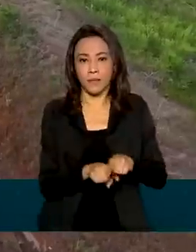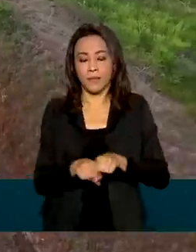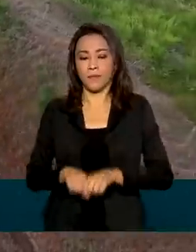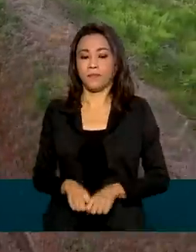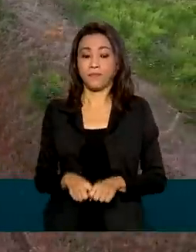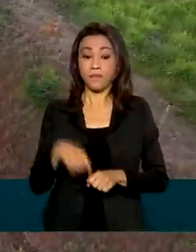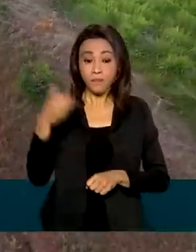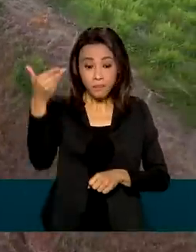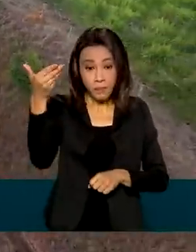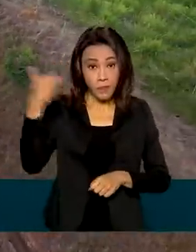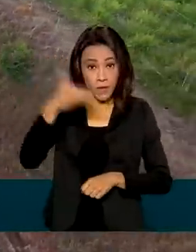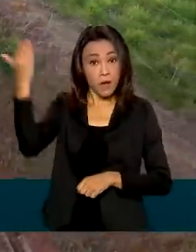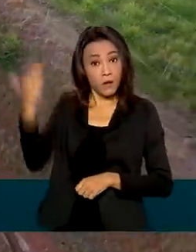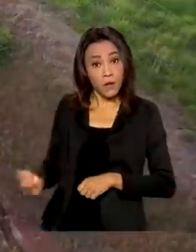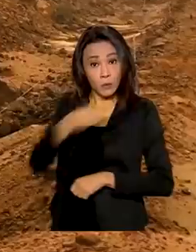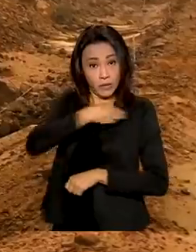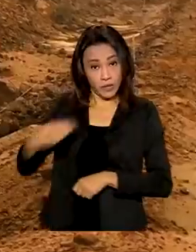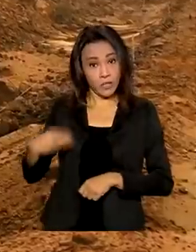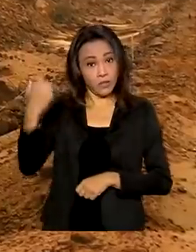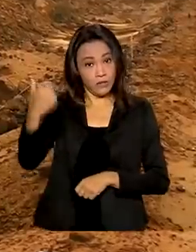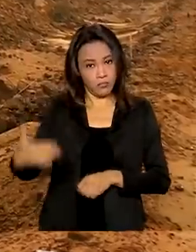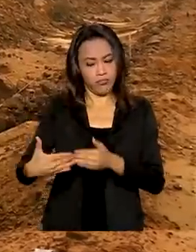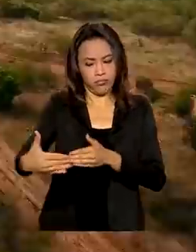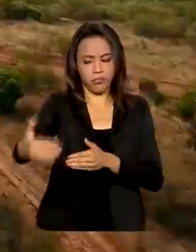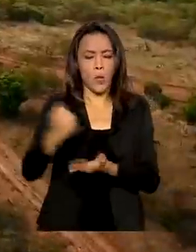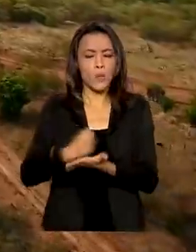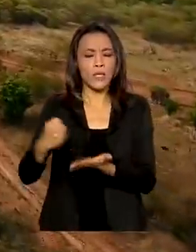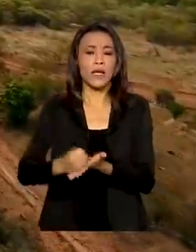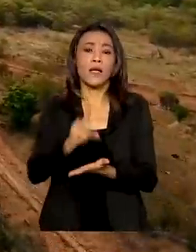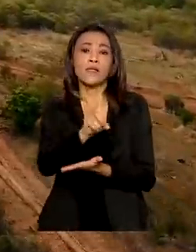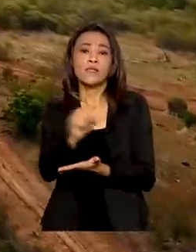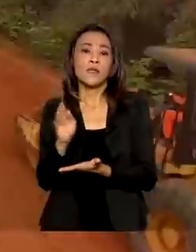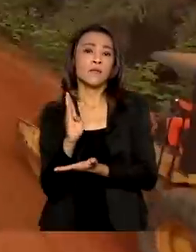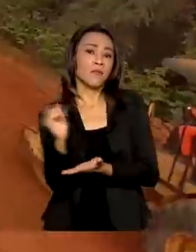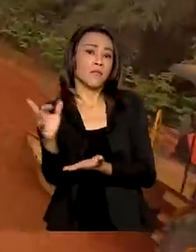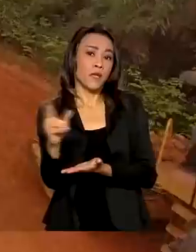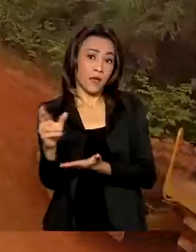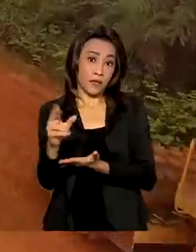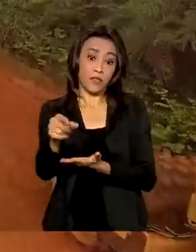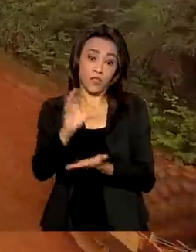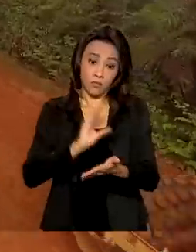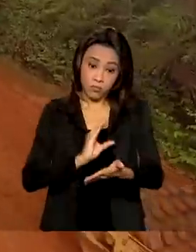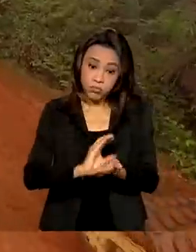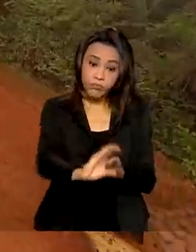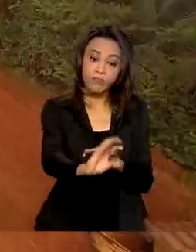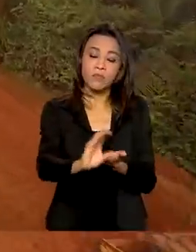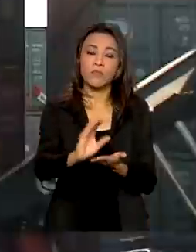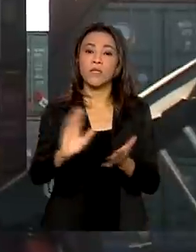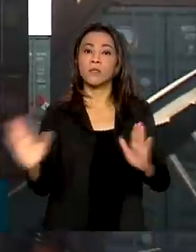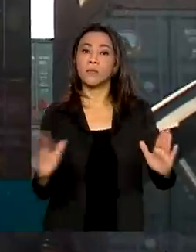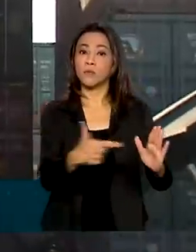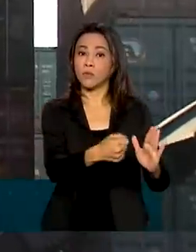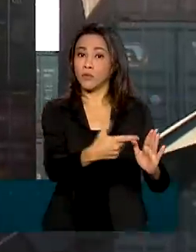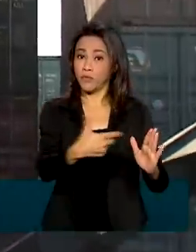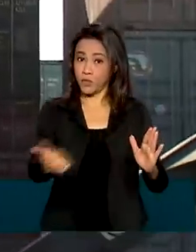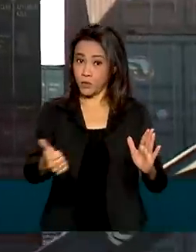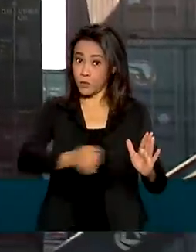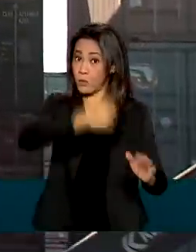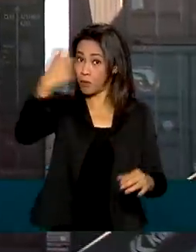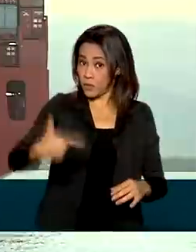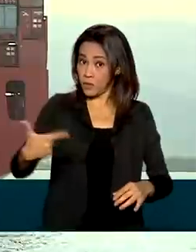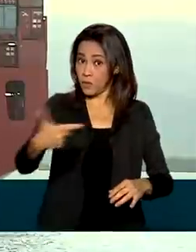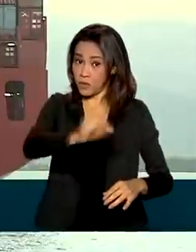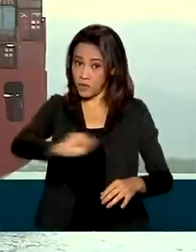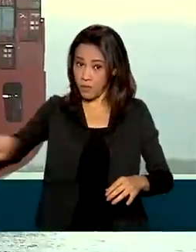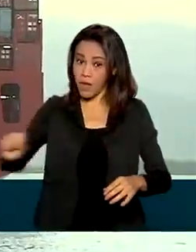O ministro estima contratar 100 bilhões de reais em investimentos em 2021. Para o segundo semestre, ele anunciou